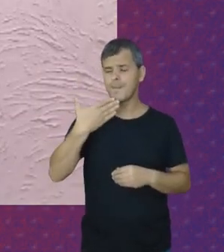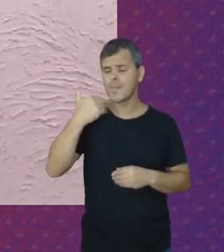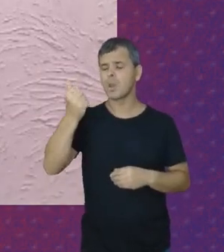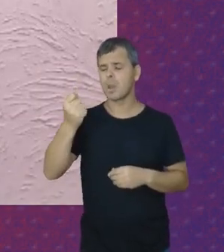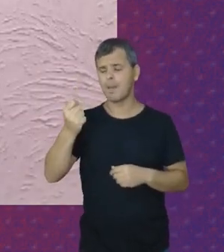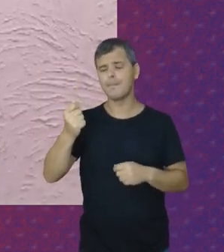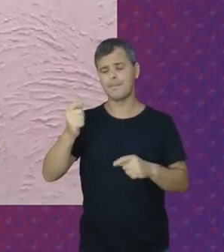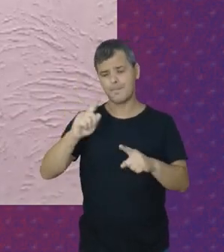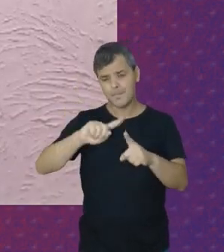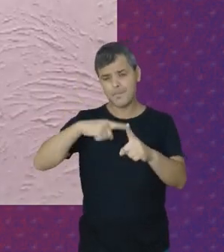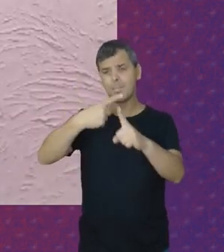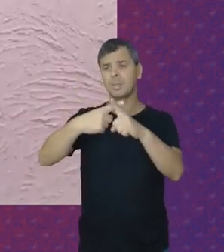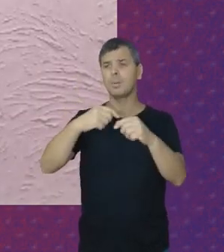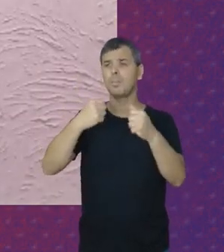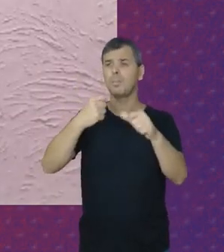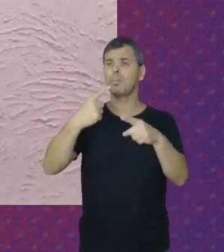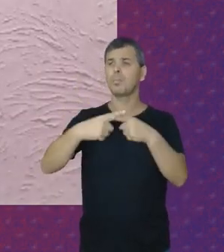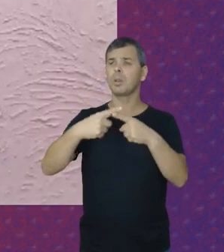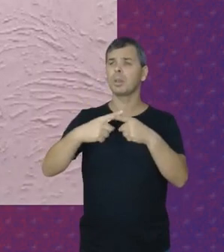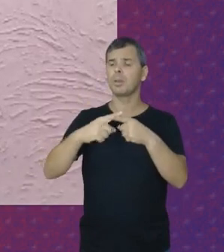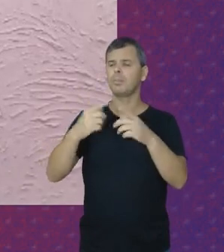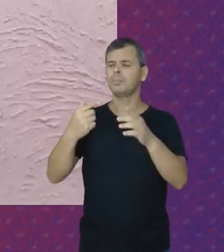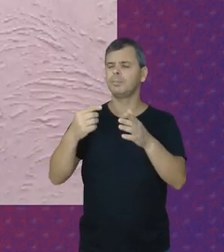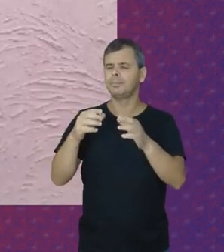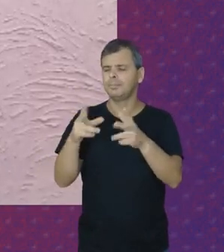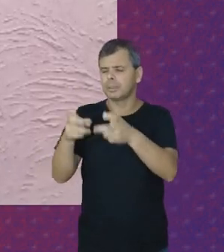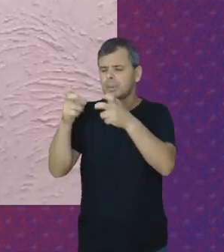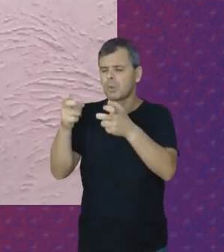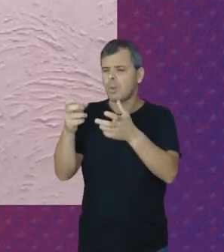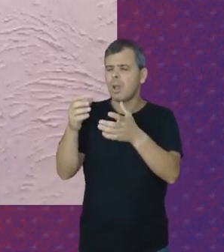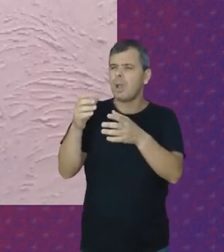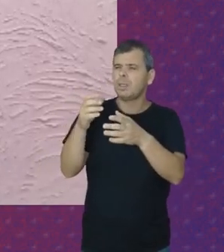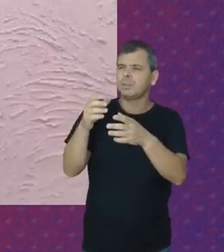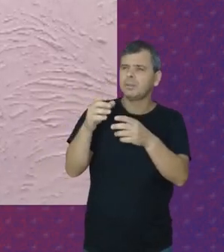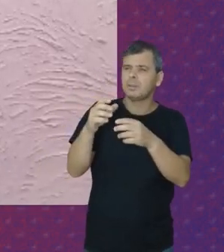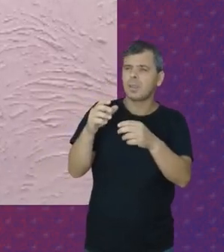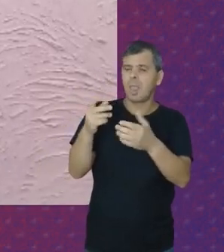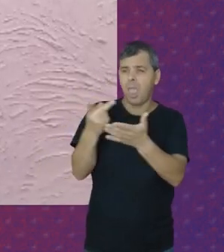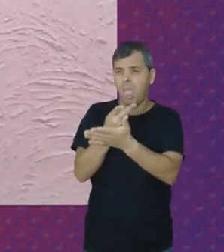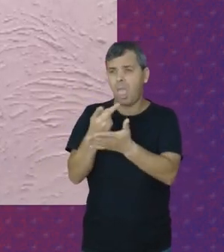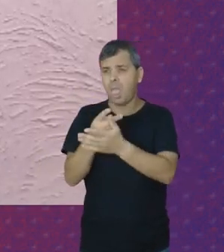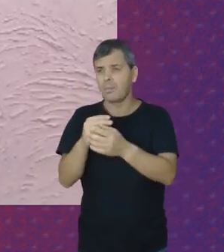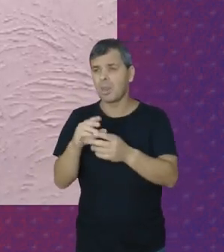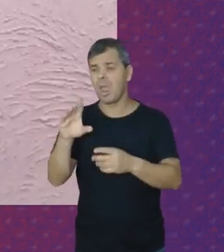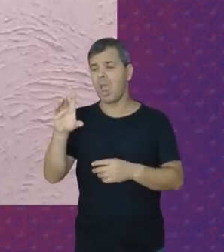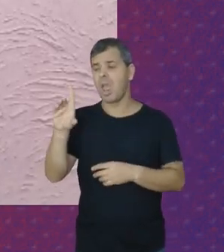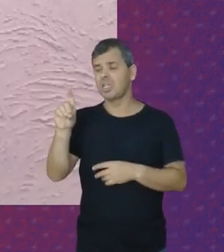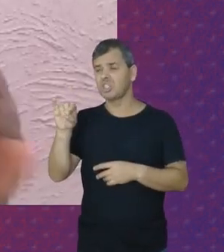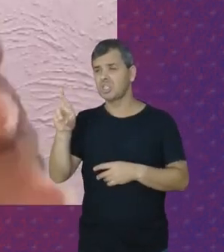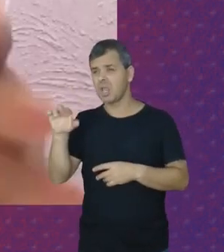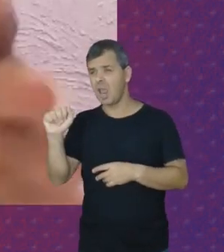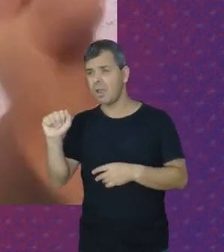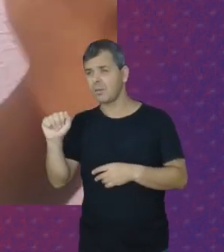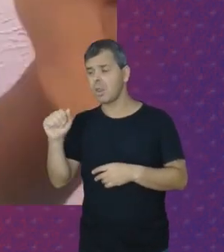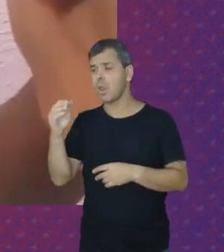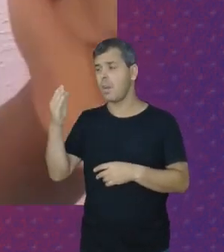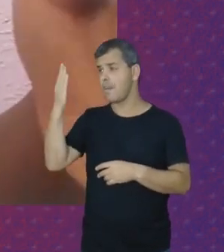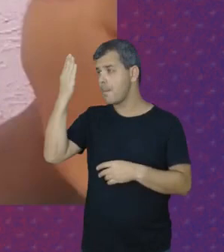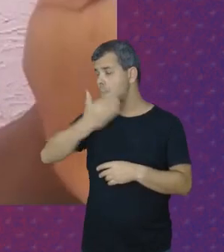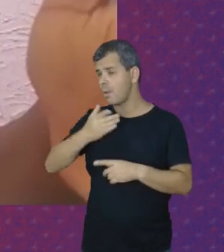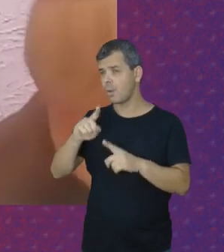Mais ainda Porque deixou Algumas falhas Como A diarista Que antes A gente conseguia Se provasse